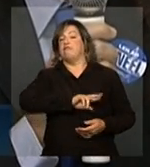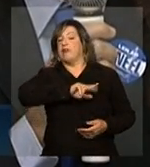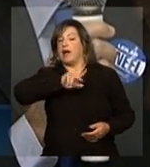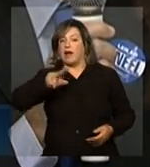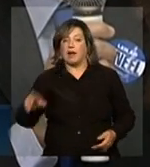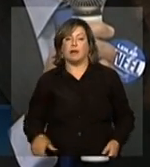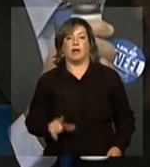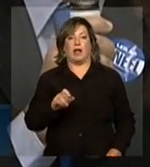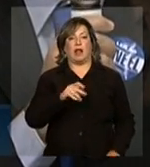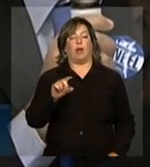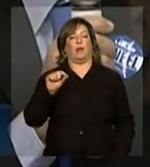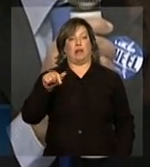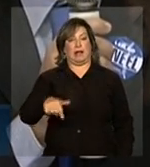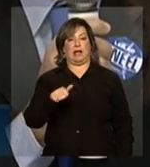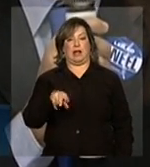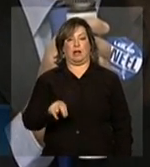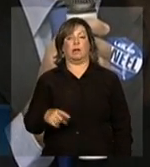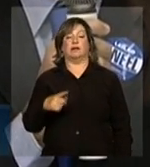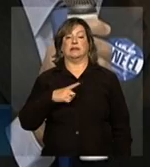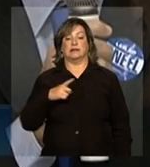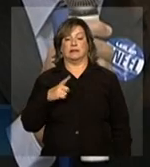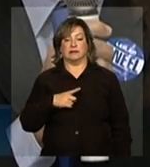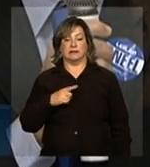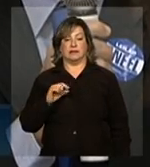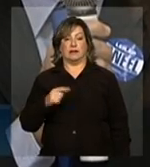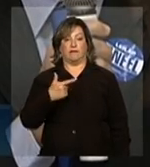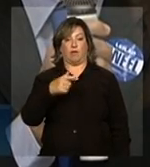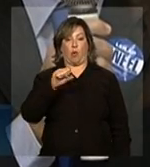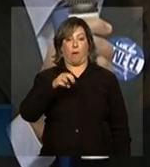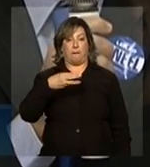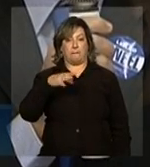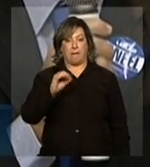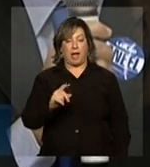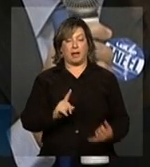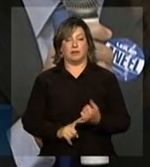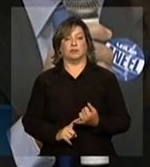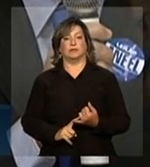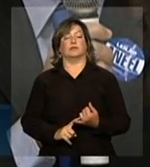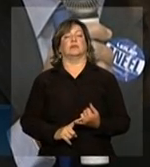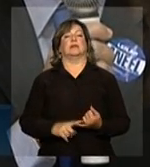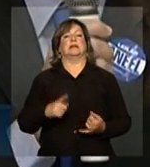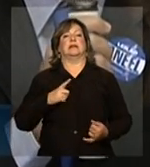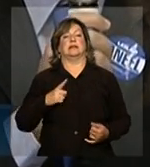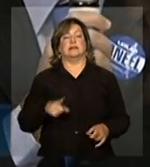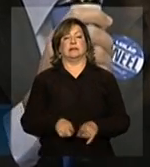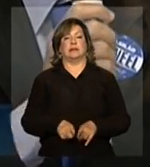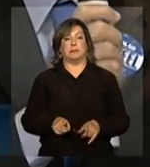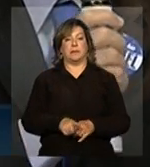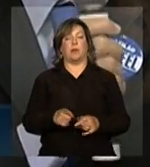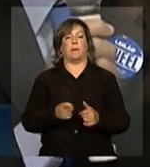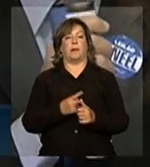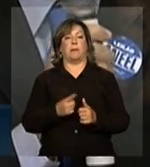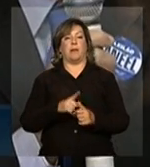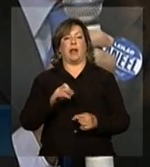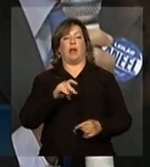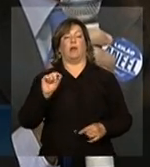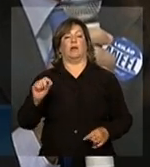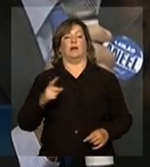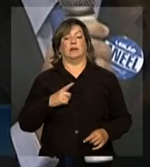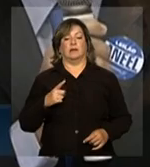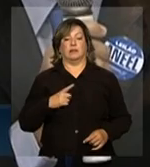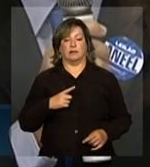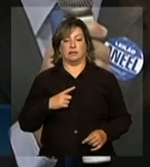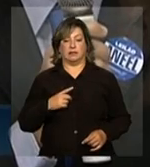temos definido três irmãos, 28 de março. Também o primeiro leilão, A-3,